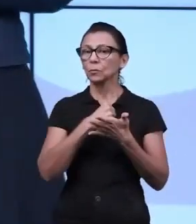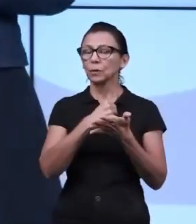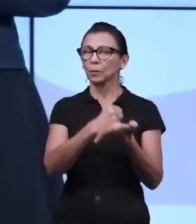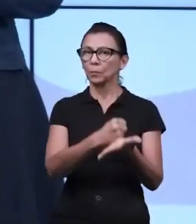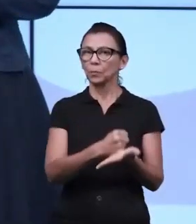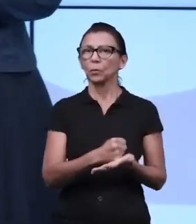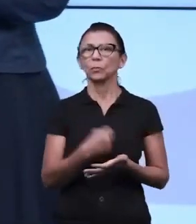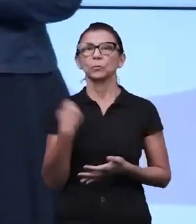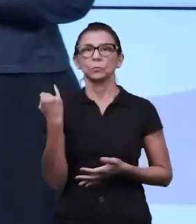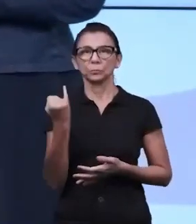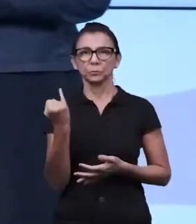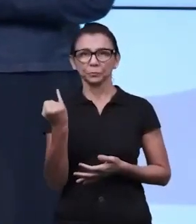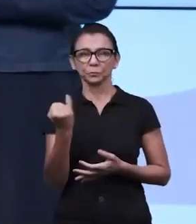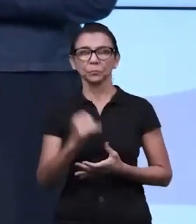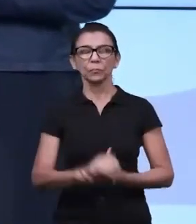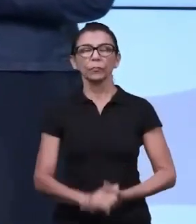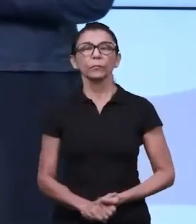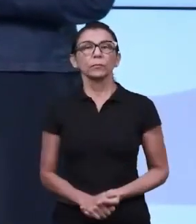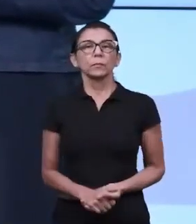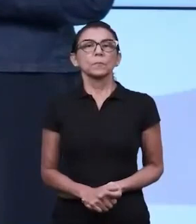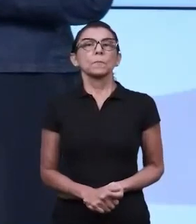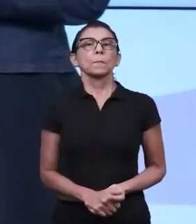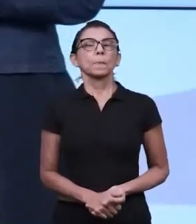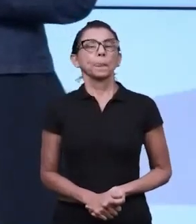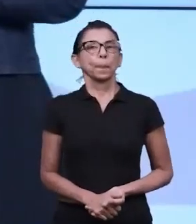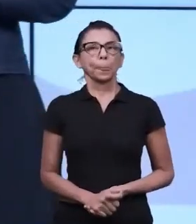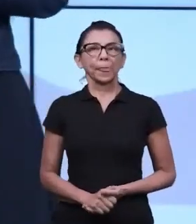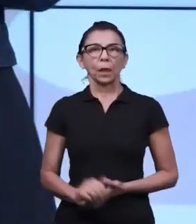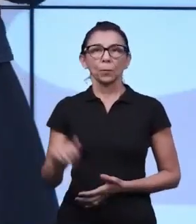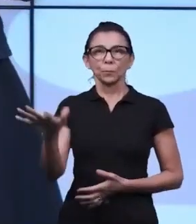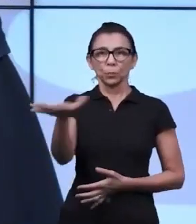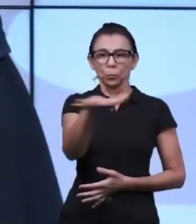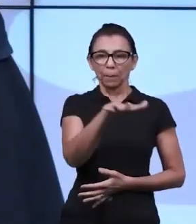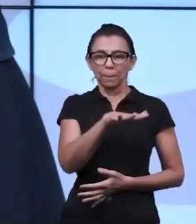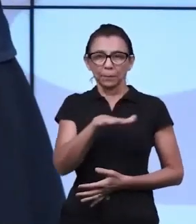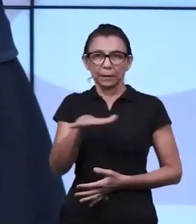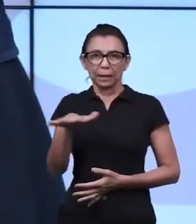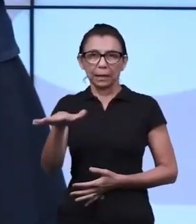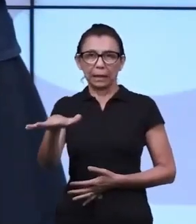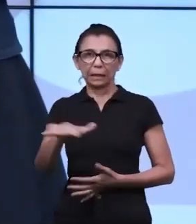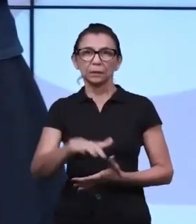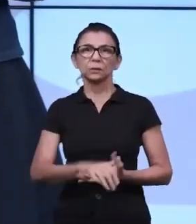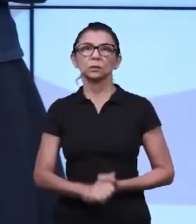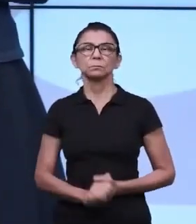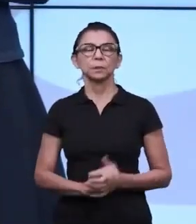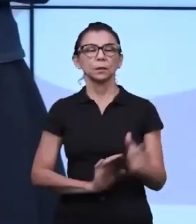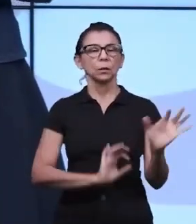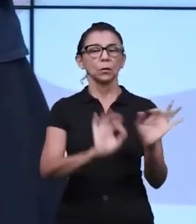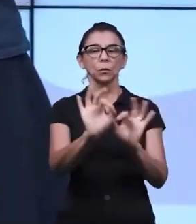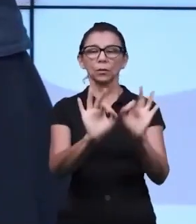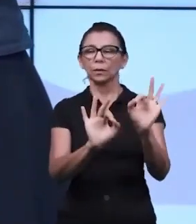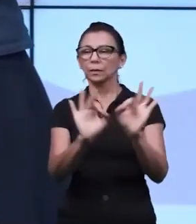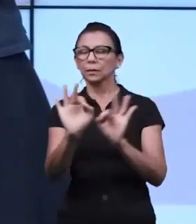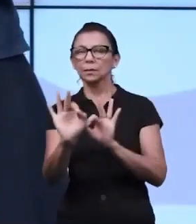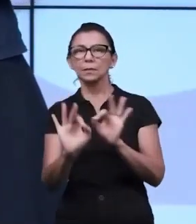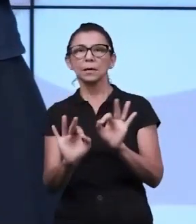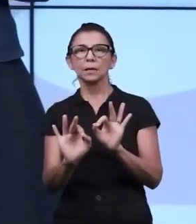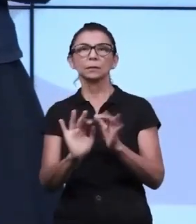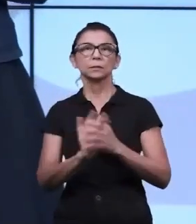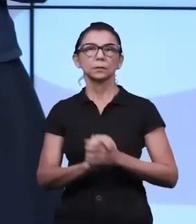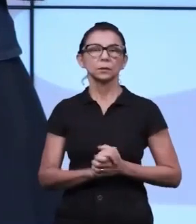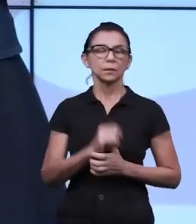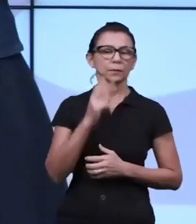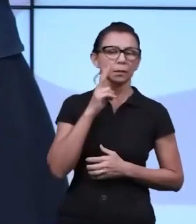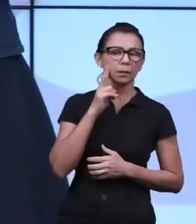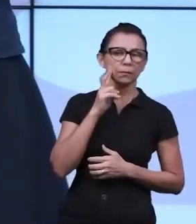diferença no dia a dia da criança. Mantenha o ambiente organizado com poucos estímulos e monitore as